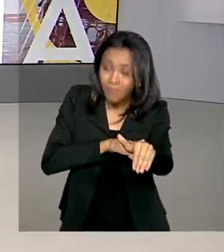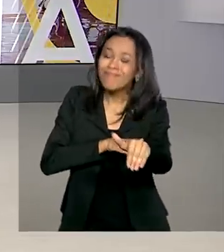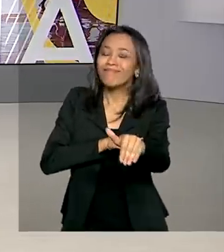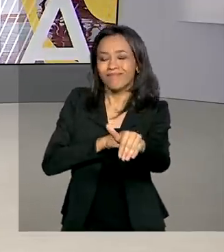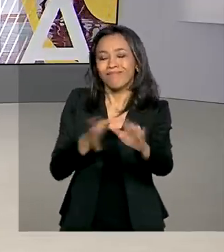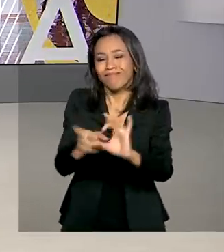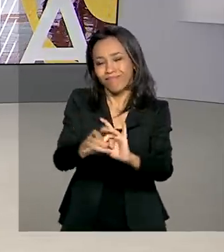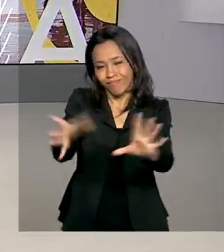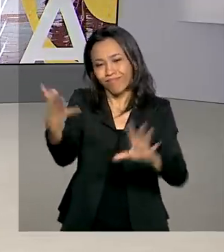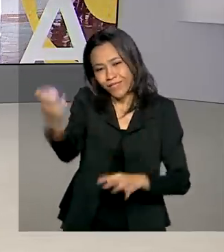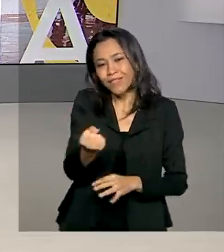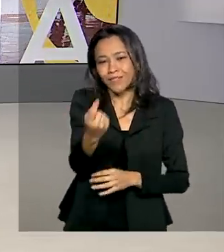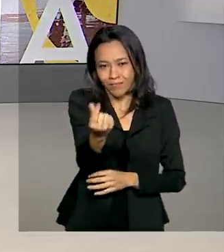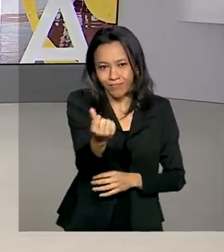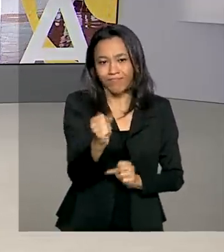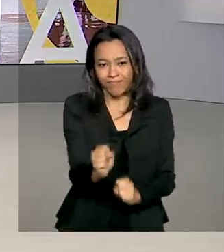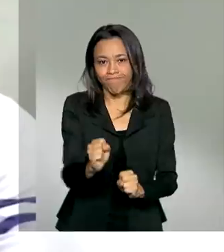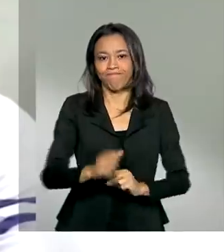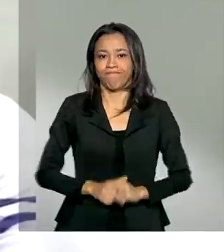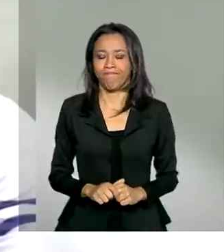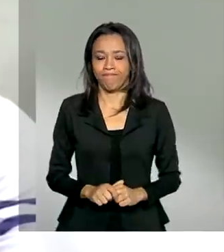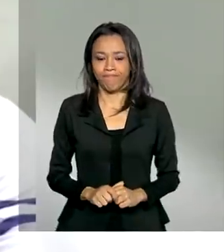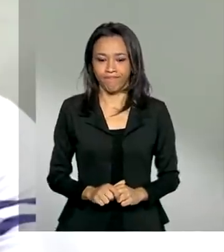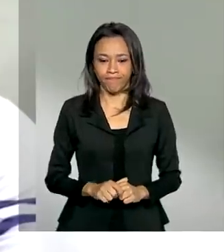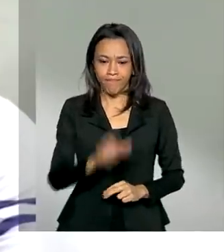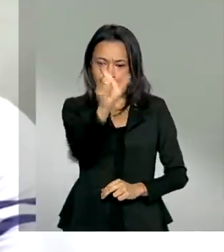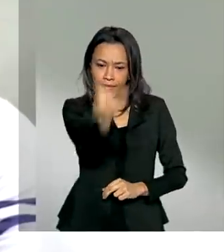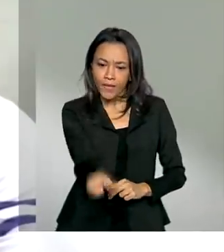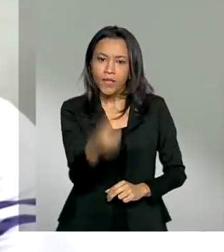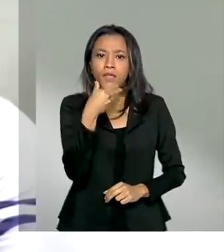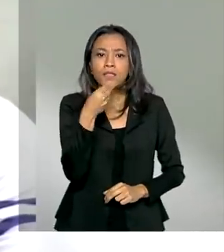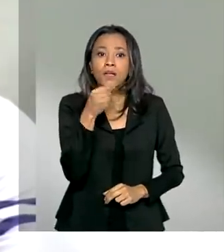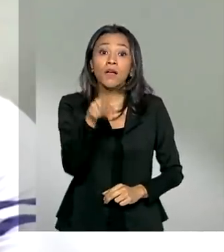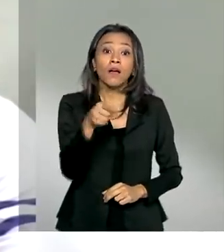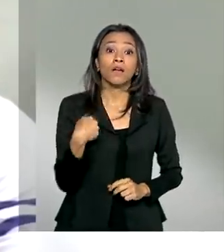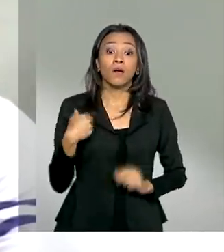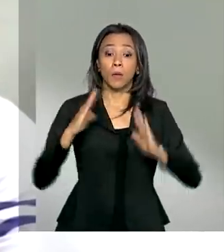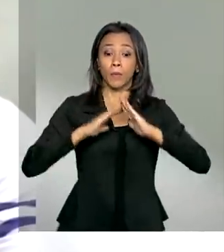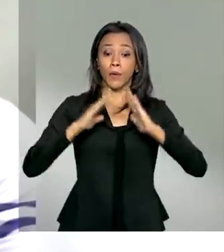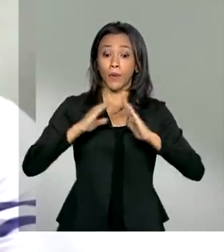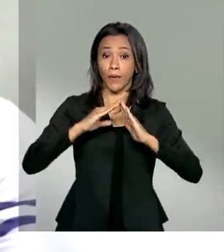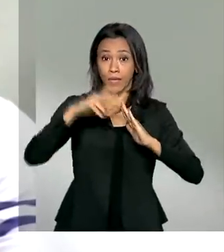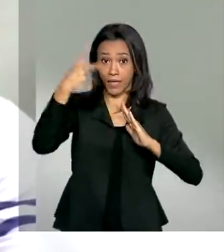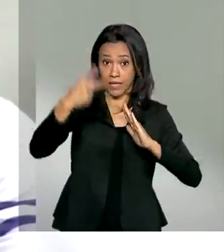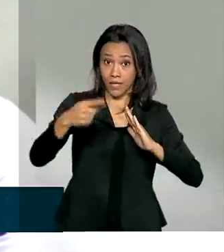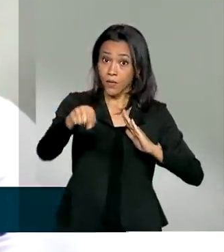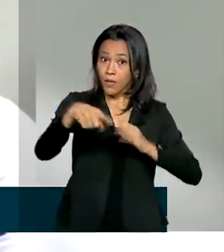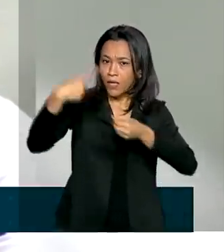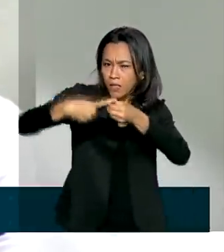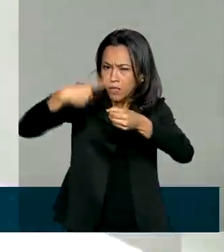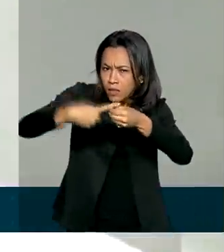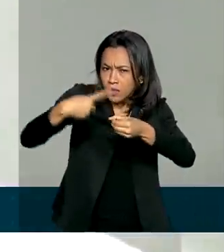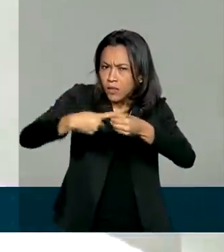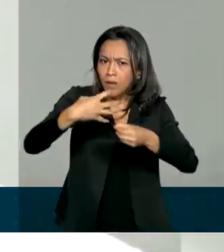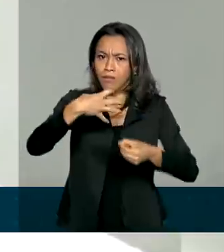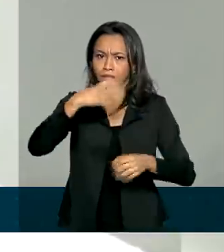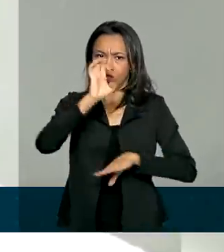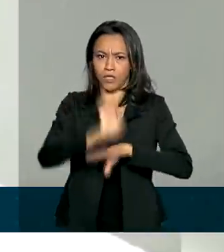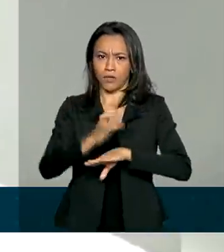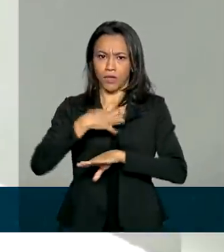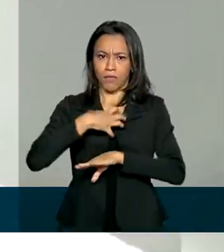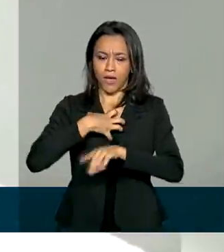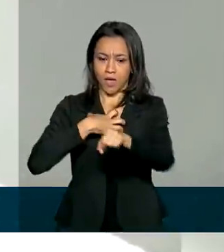liberados para sacar o dinheiro. Tanísio Aguiar mora em Santa Maria da Vitória, na Bahia. Ele é